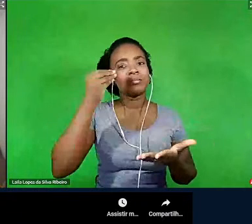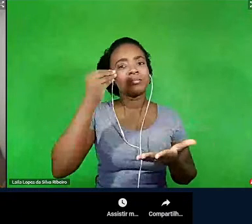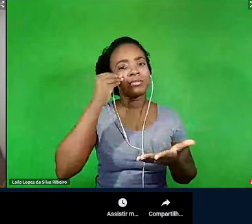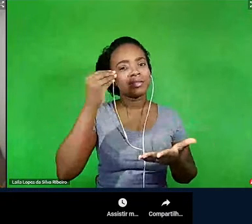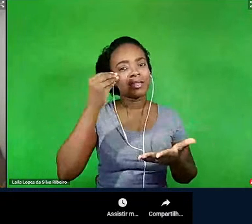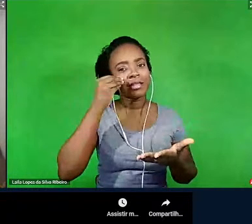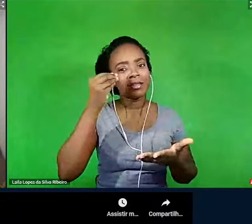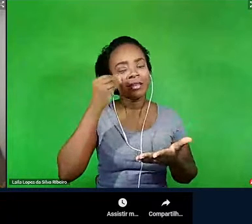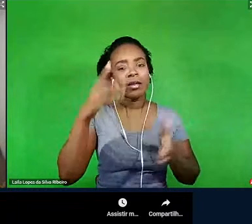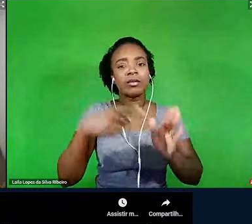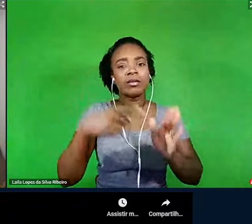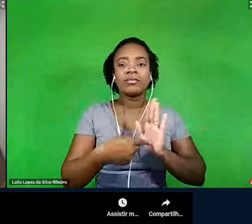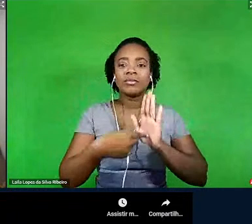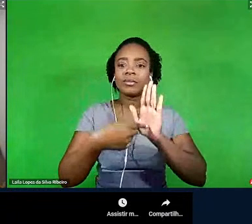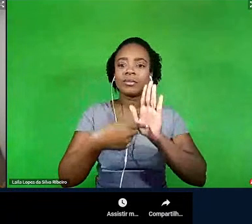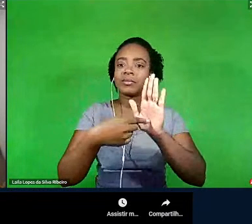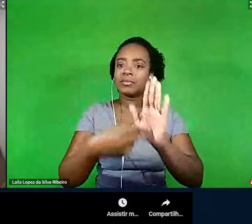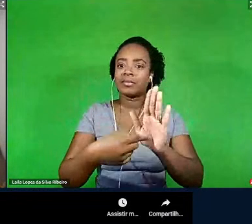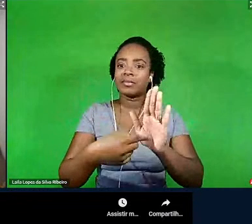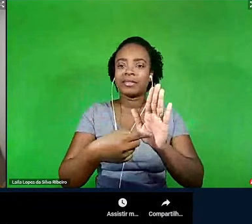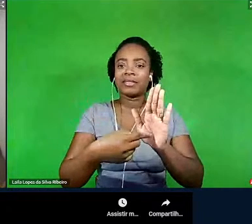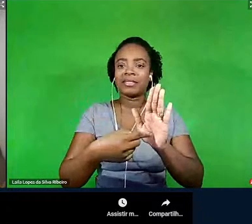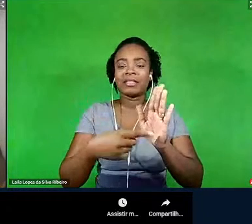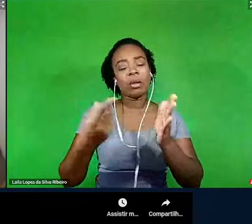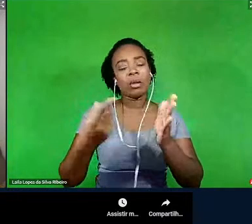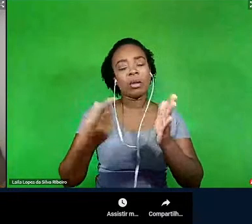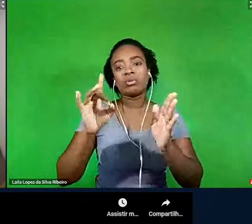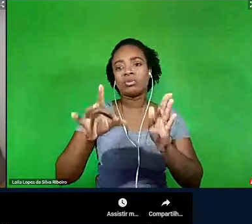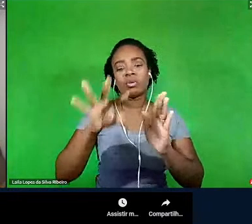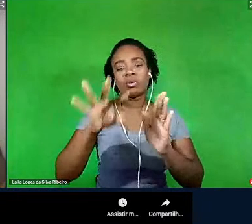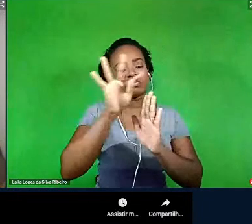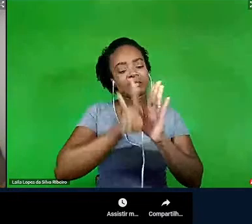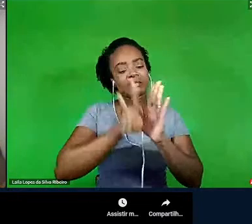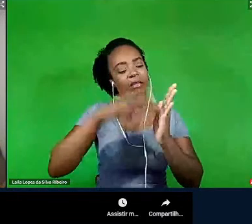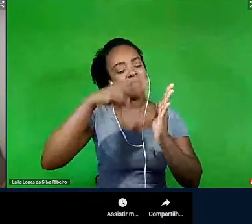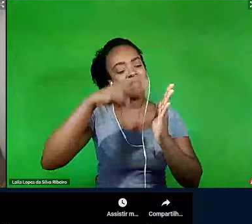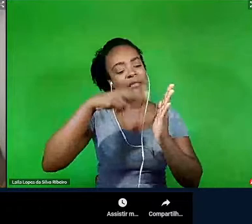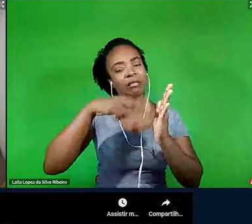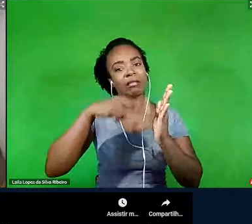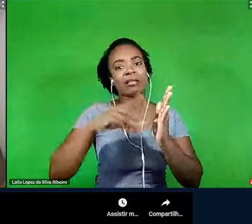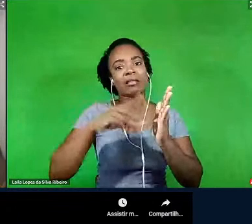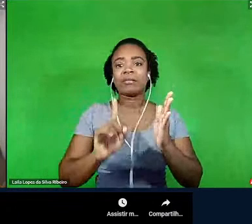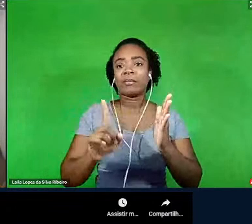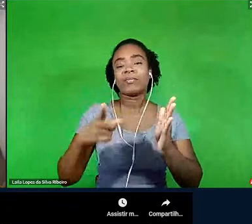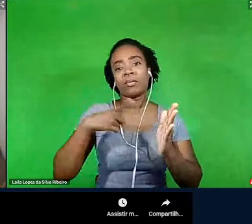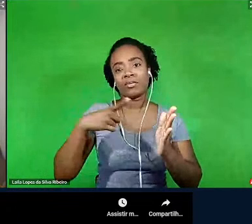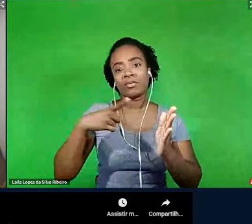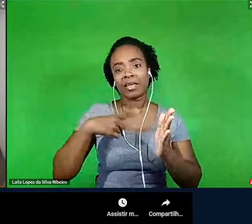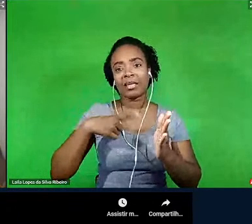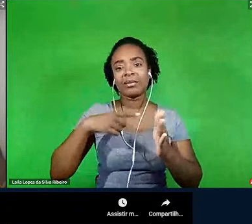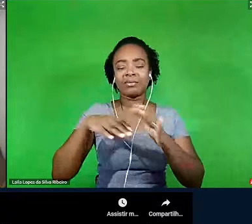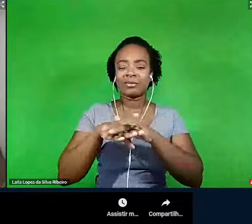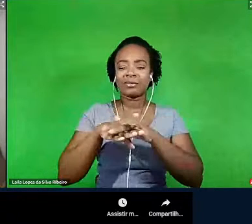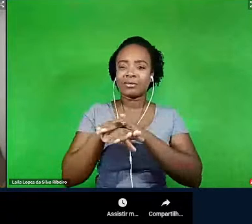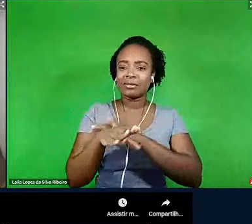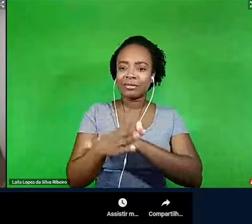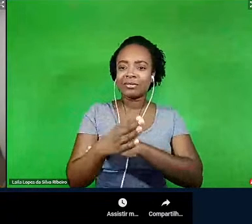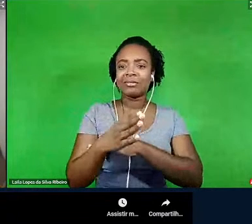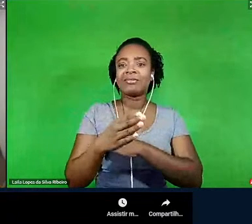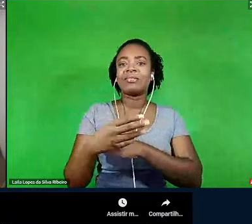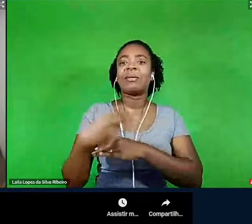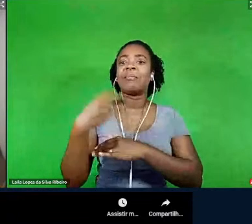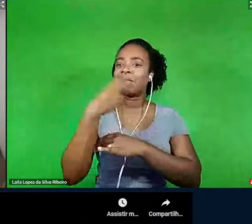uma apresentação em que não fosse eu lendo um texto, né, então, tem alguns vícios de oralidade, apesar de eu ter regravado várias vezes aí,